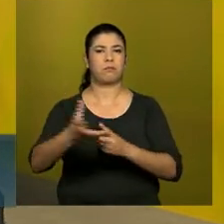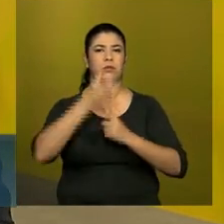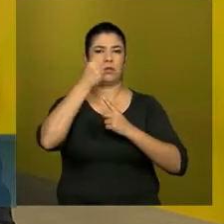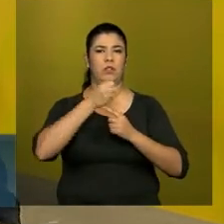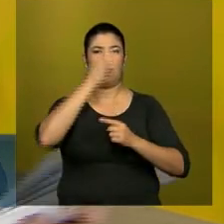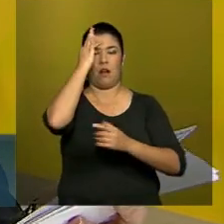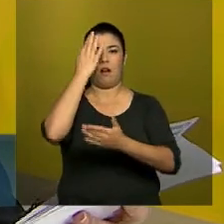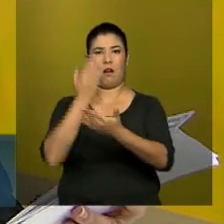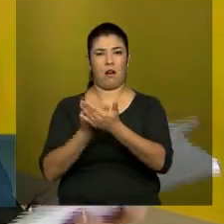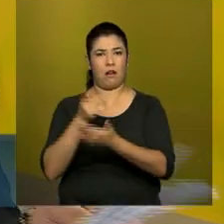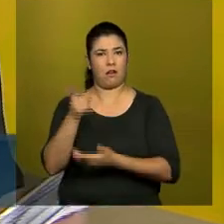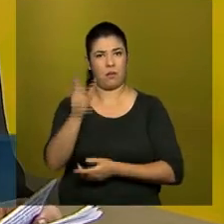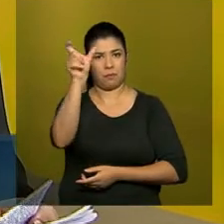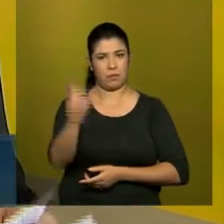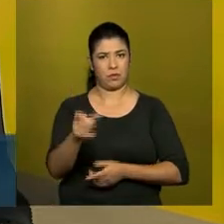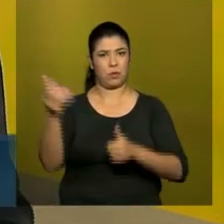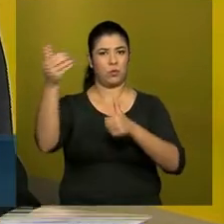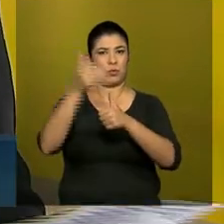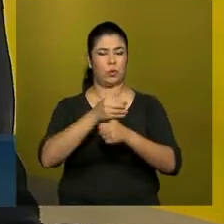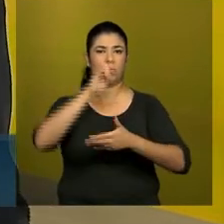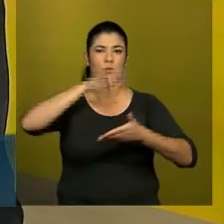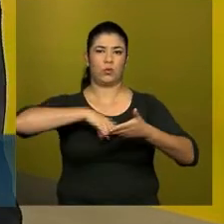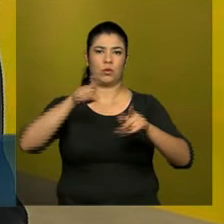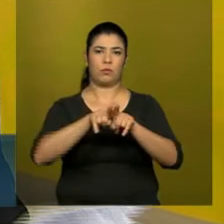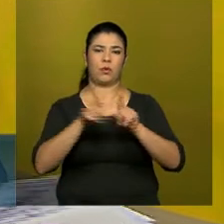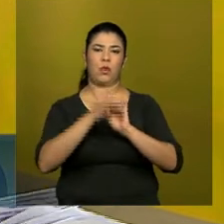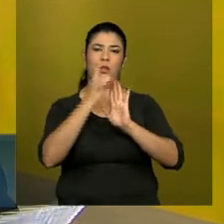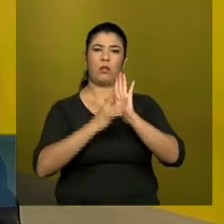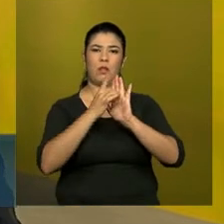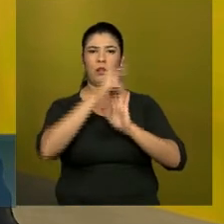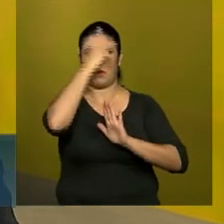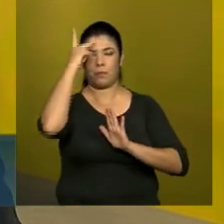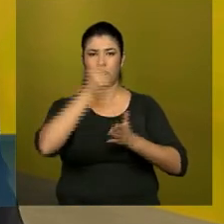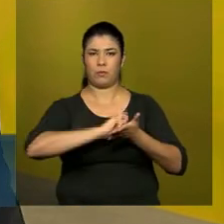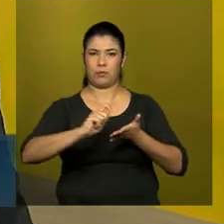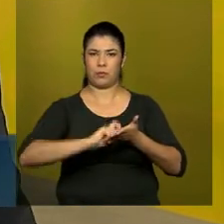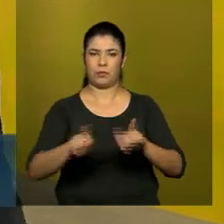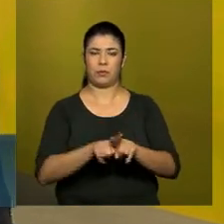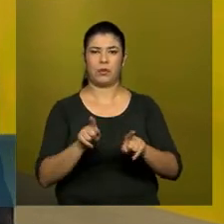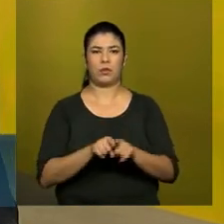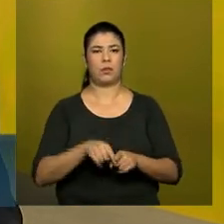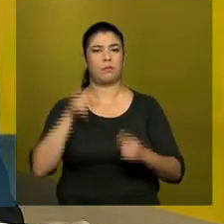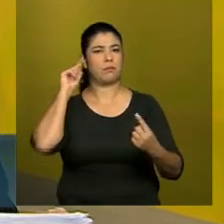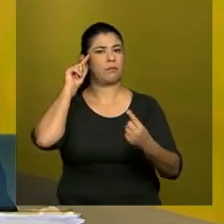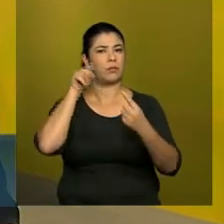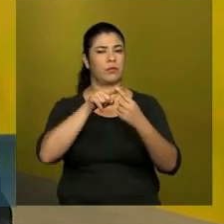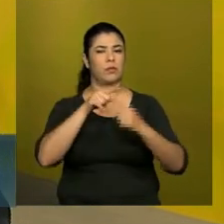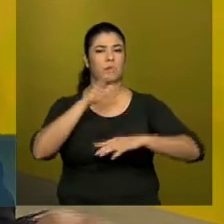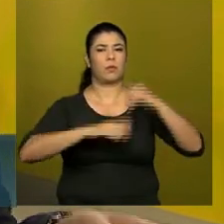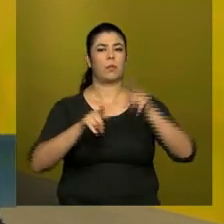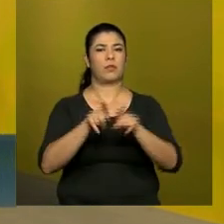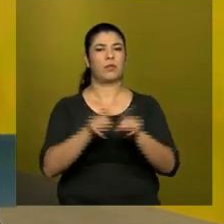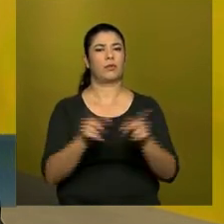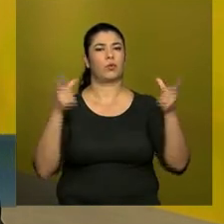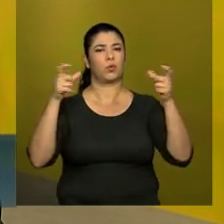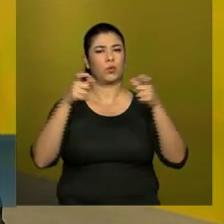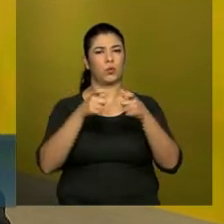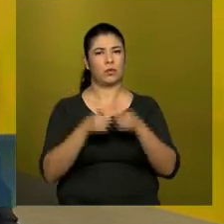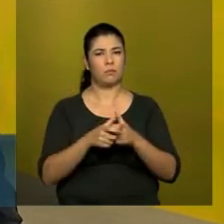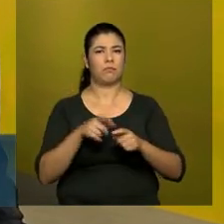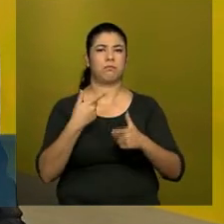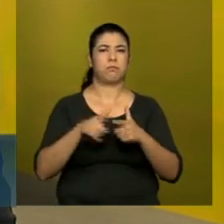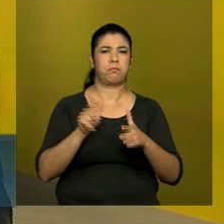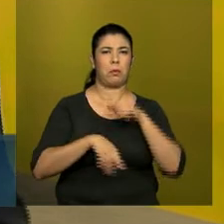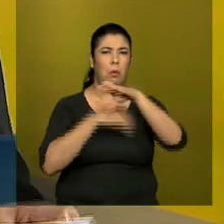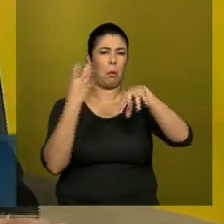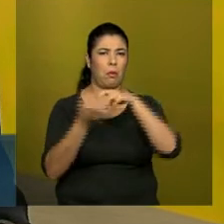cidadão, substituindo documentos por declarações pessoais. A expectativa é que essas medidas, além de reduzir a burocracia,